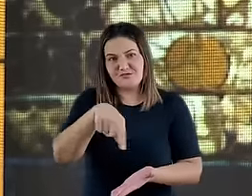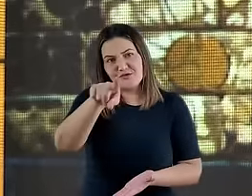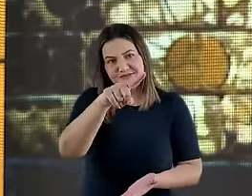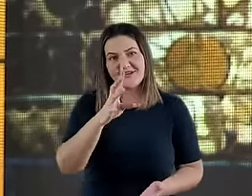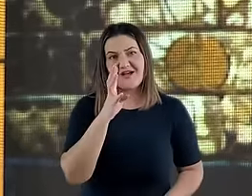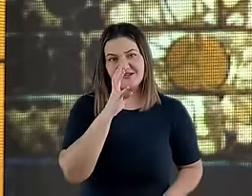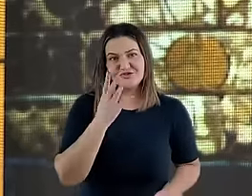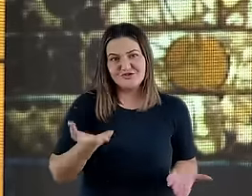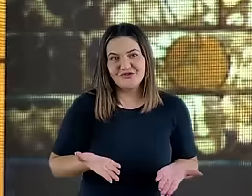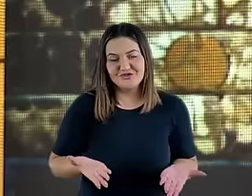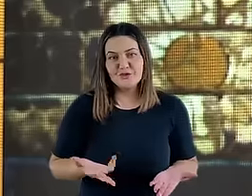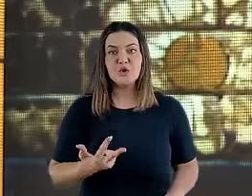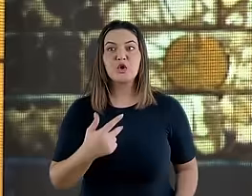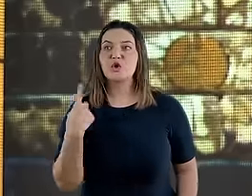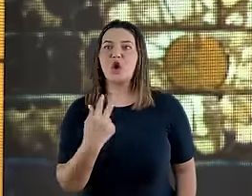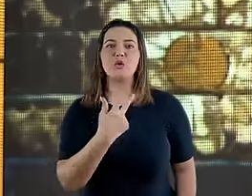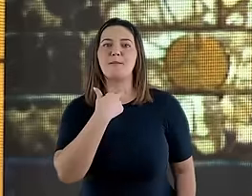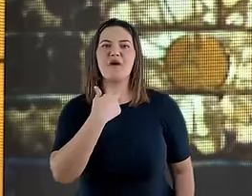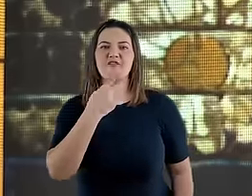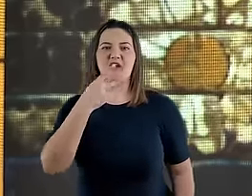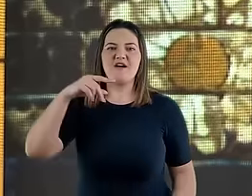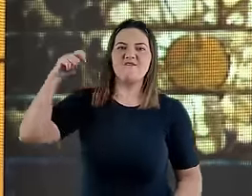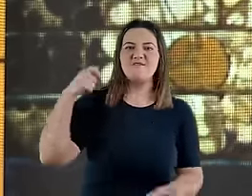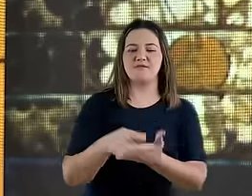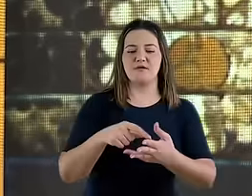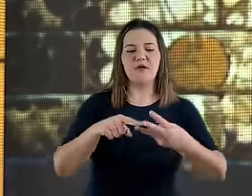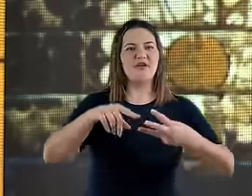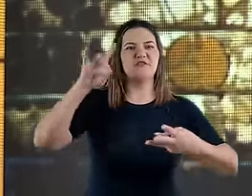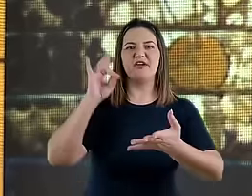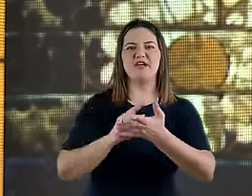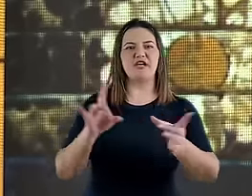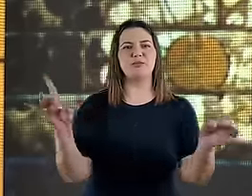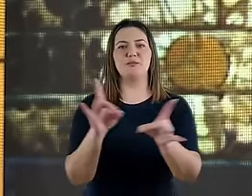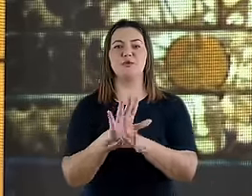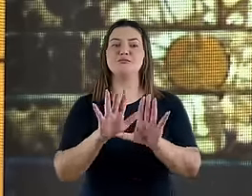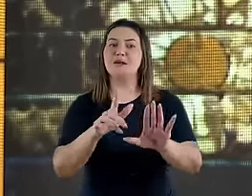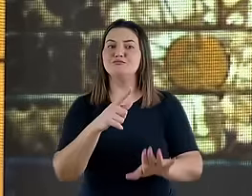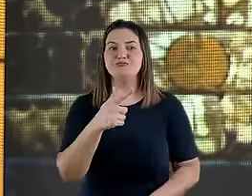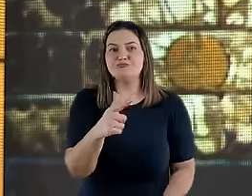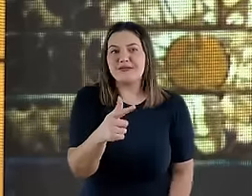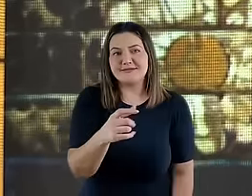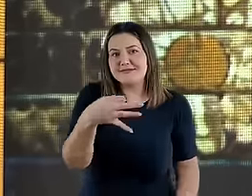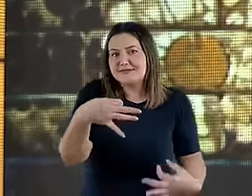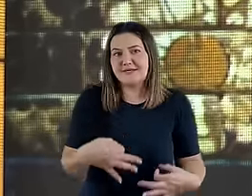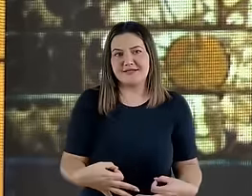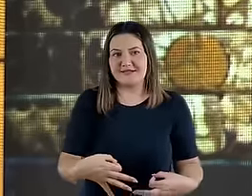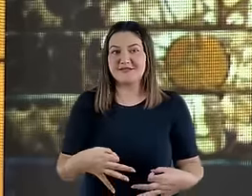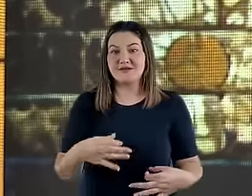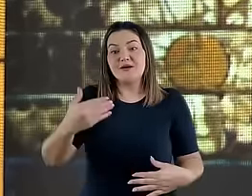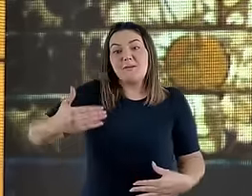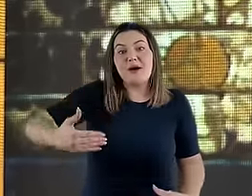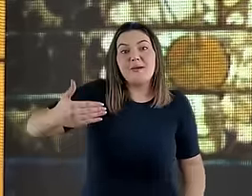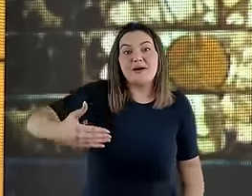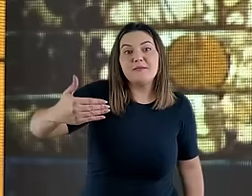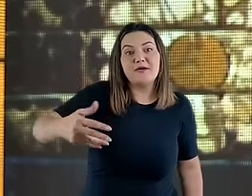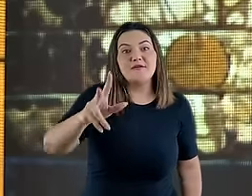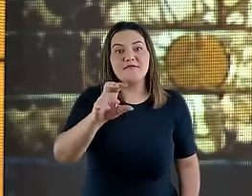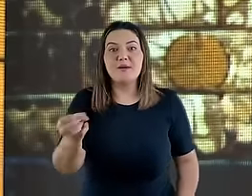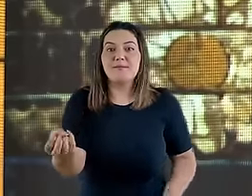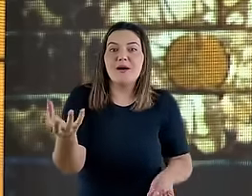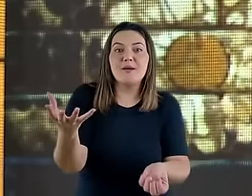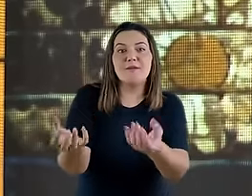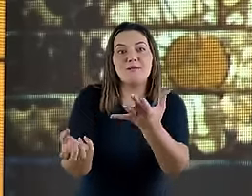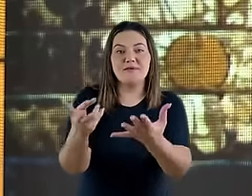está assistindo a Bíblia. Nós não podemos bater o martelo naquilo que nós não temos certeza. Há muita coisa que vai ser revelada aos poucos. E